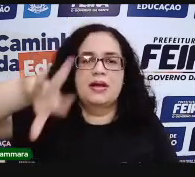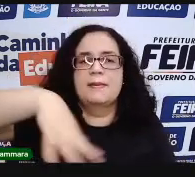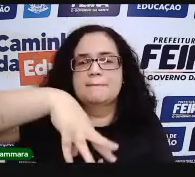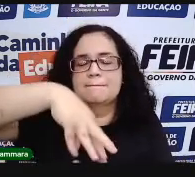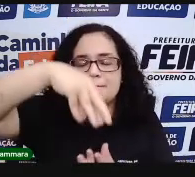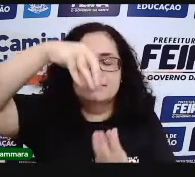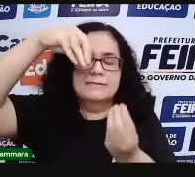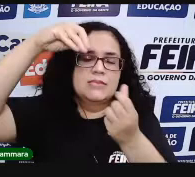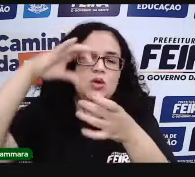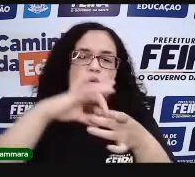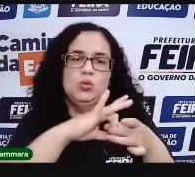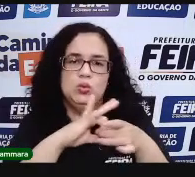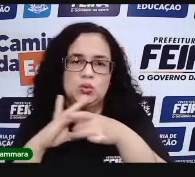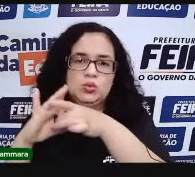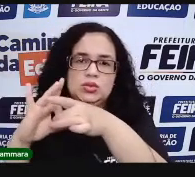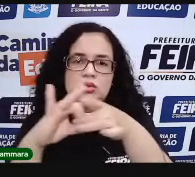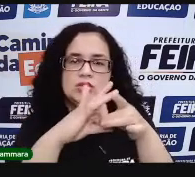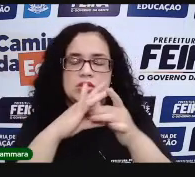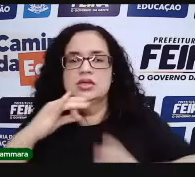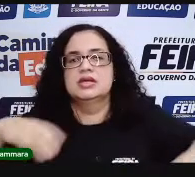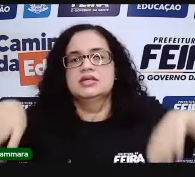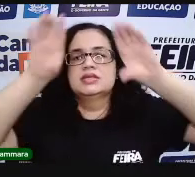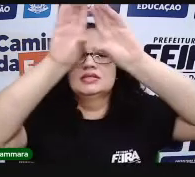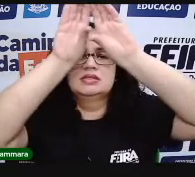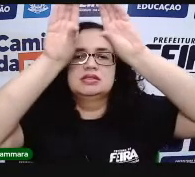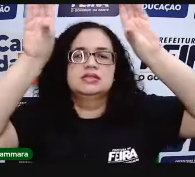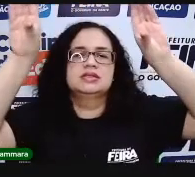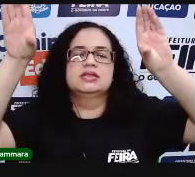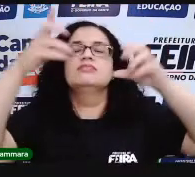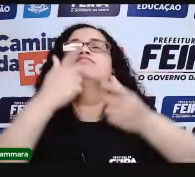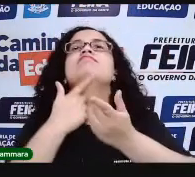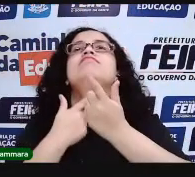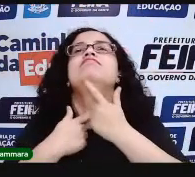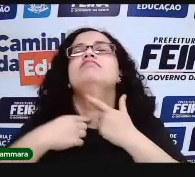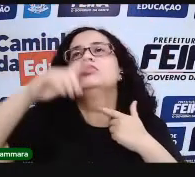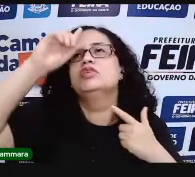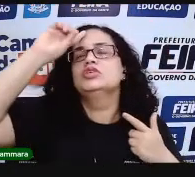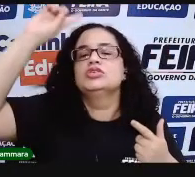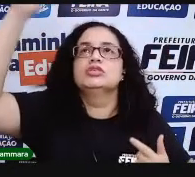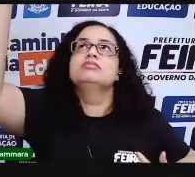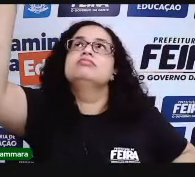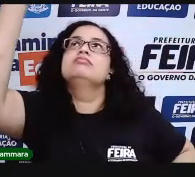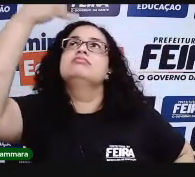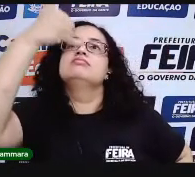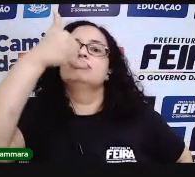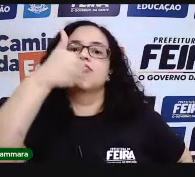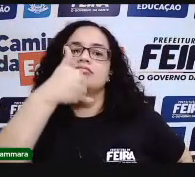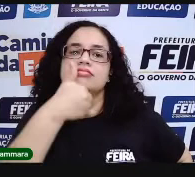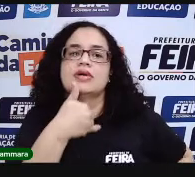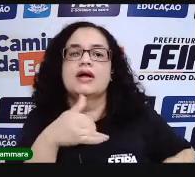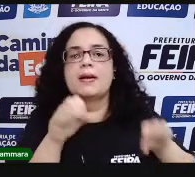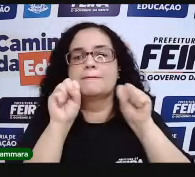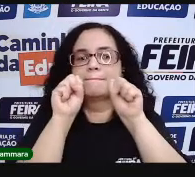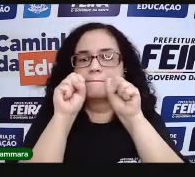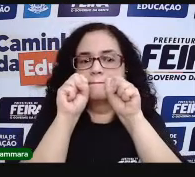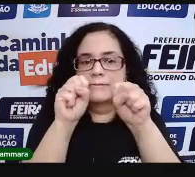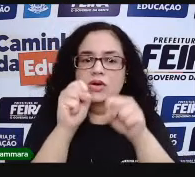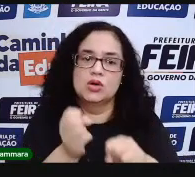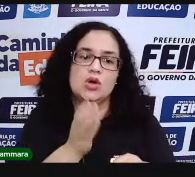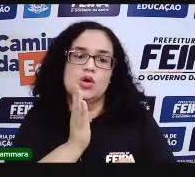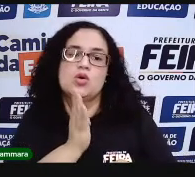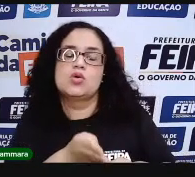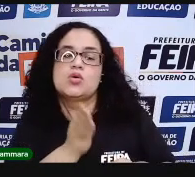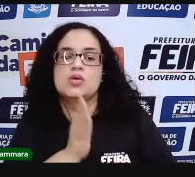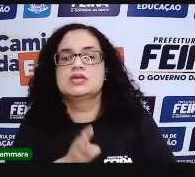alma era munida. Pois do céu a voz de Deus dizia. Então, que possa